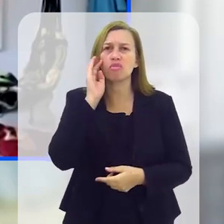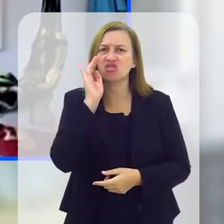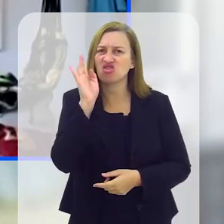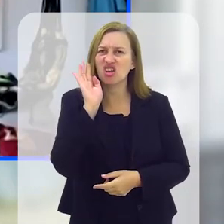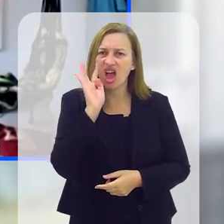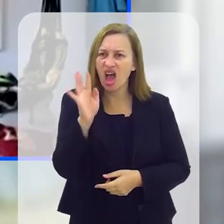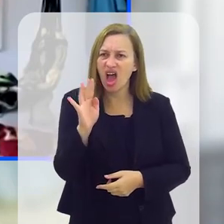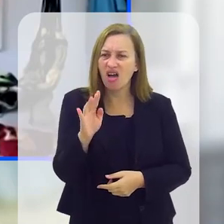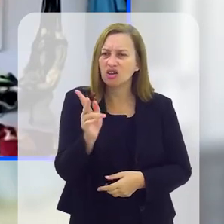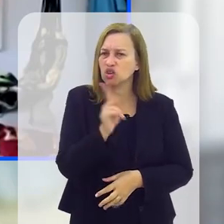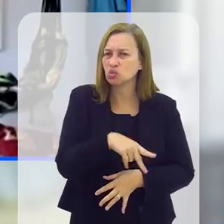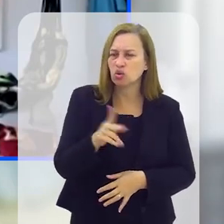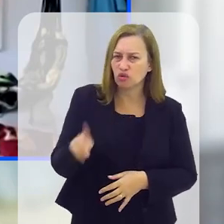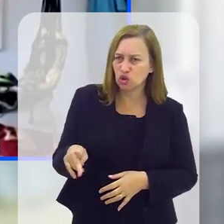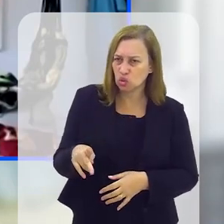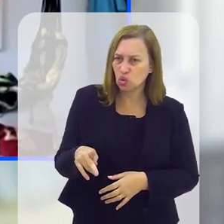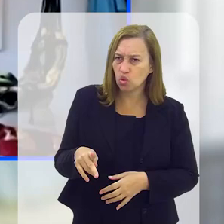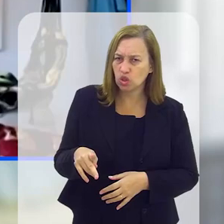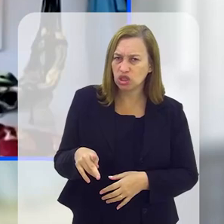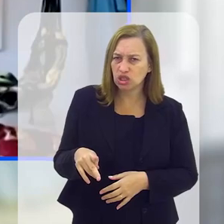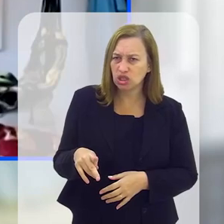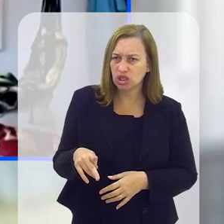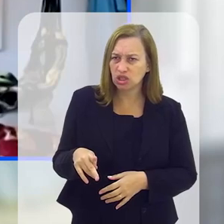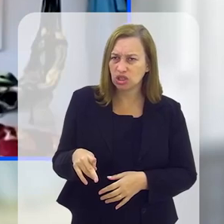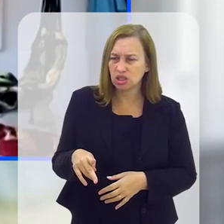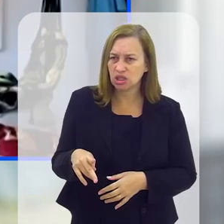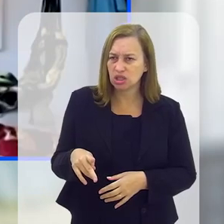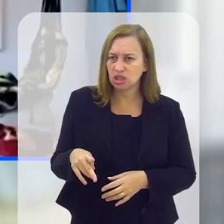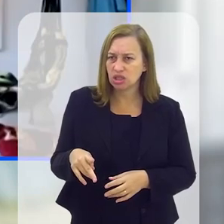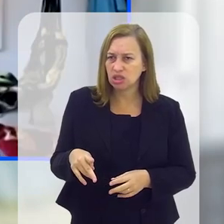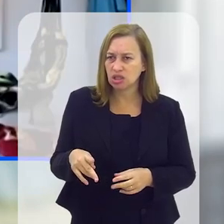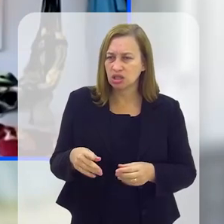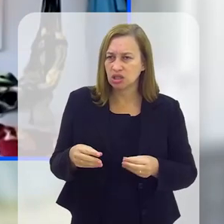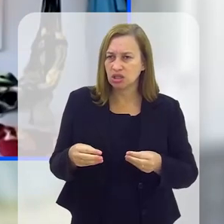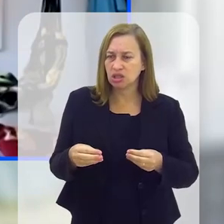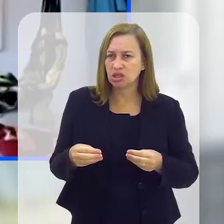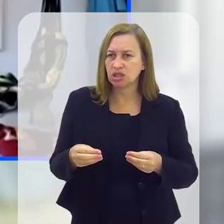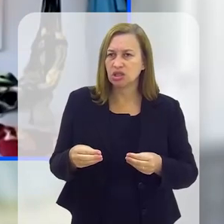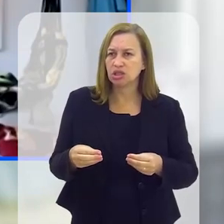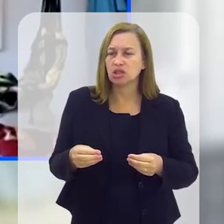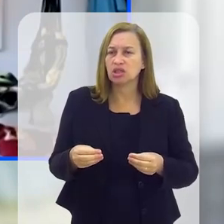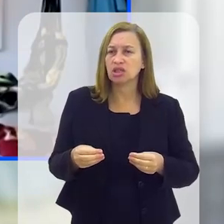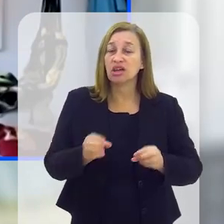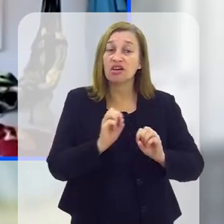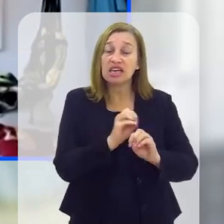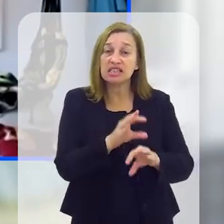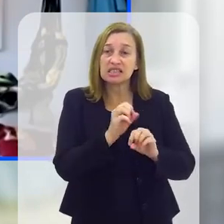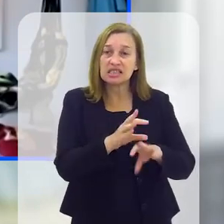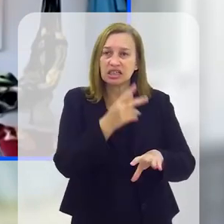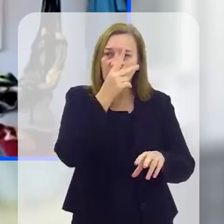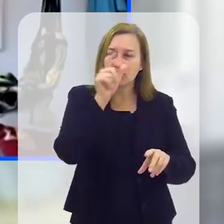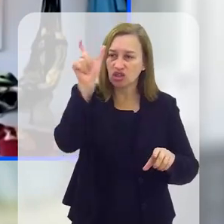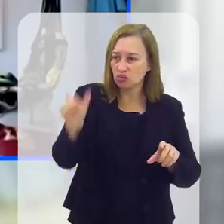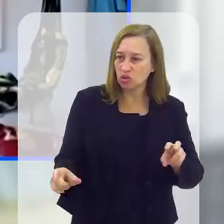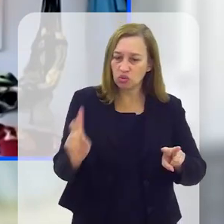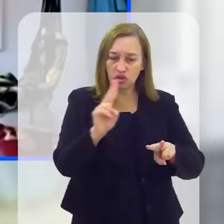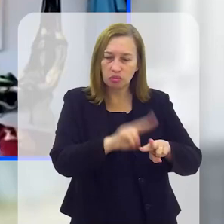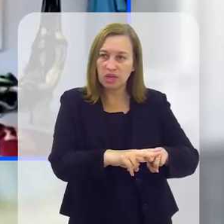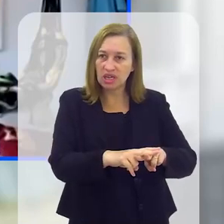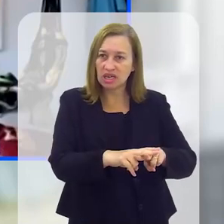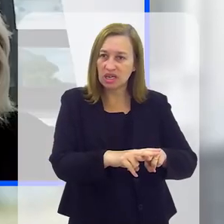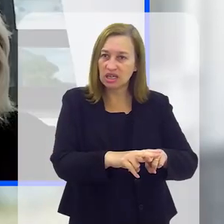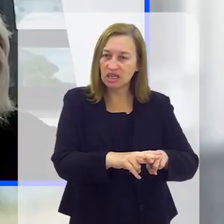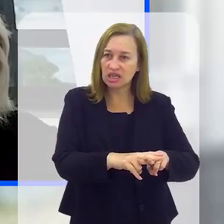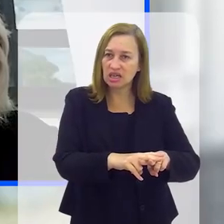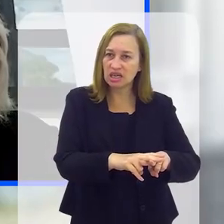eu imaginava que os professores que estavam atrás das grades, ensinando aos presos, fossem ali